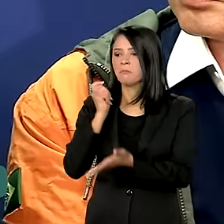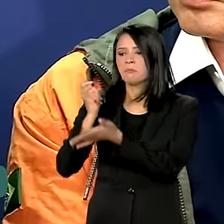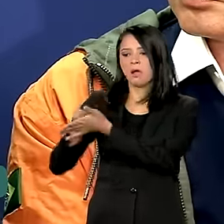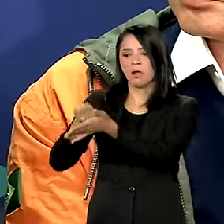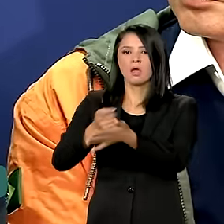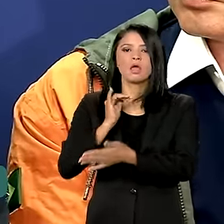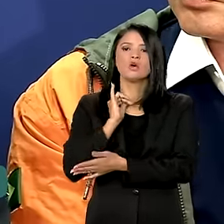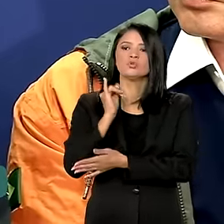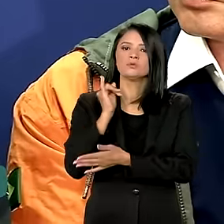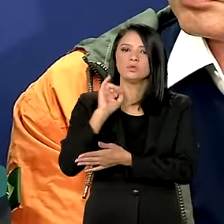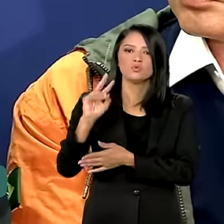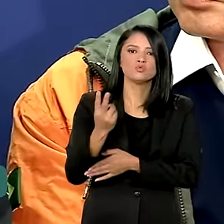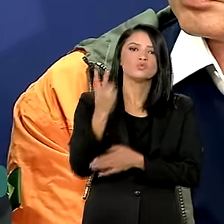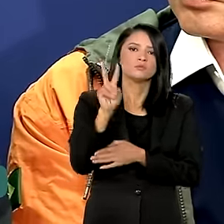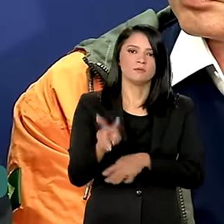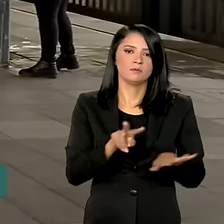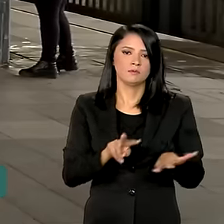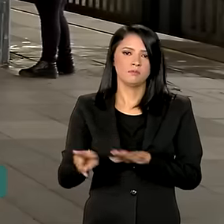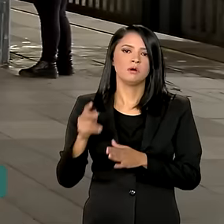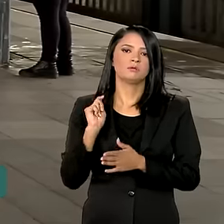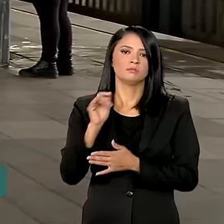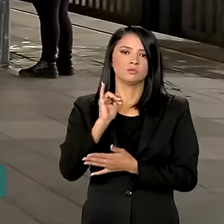anunciando a lista duas vezes por semana.